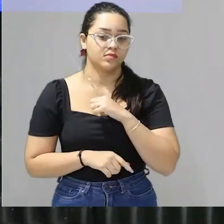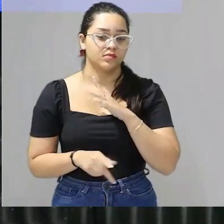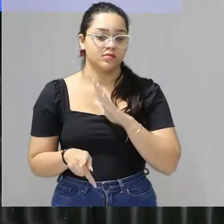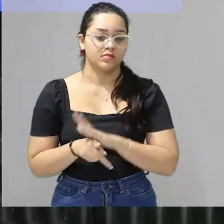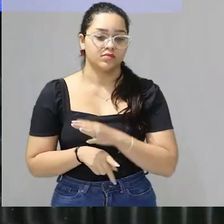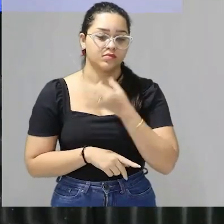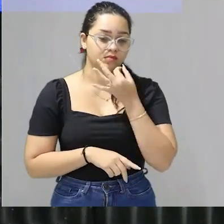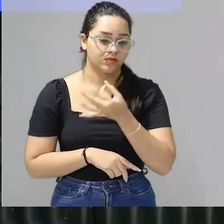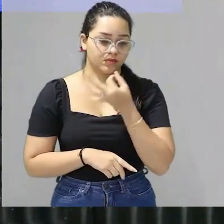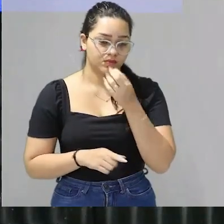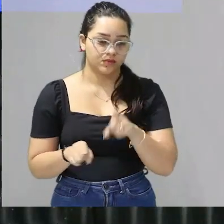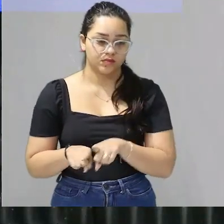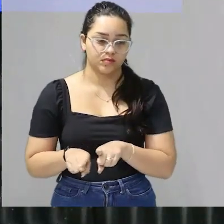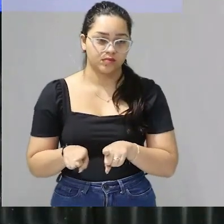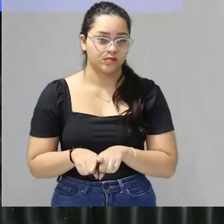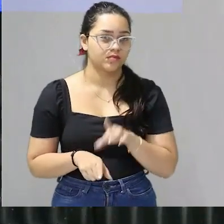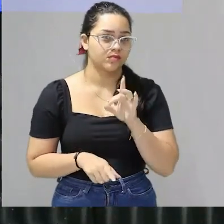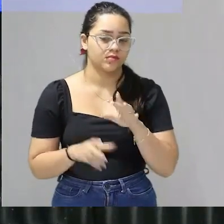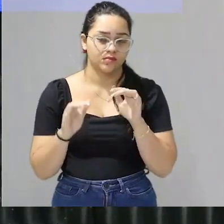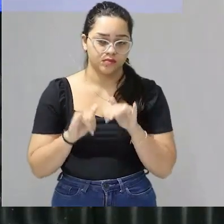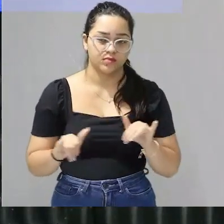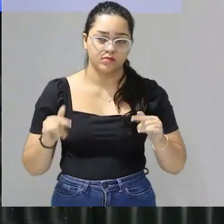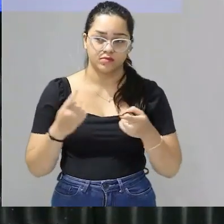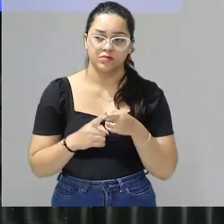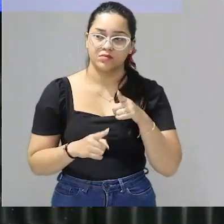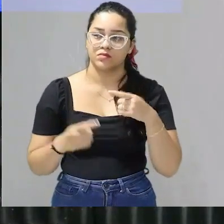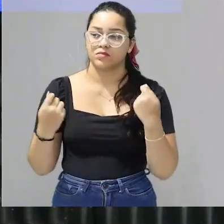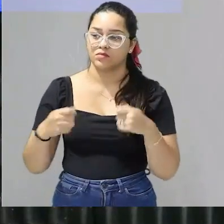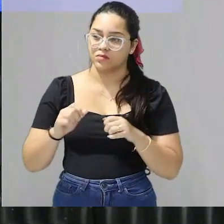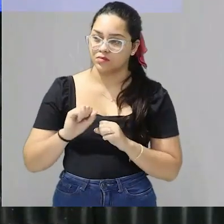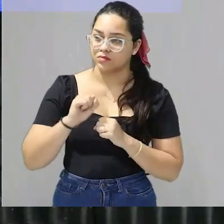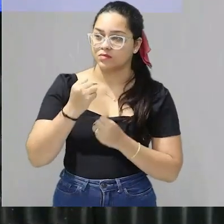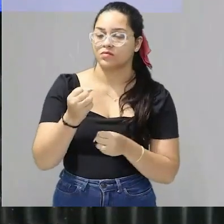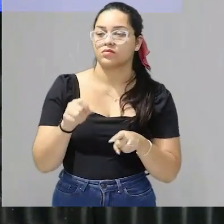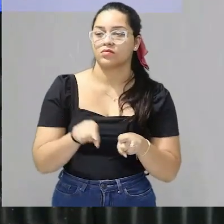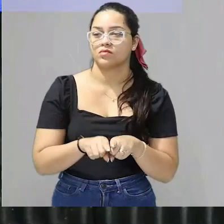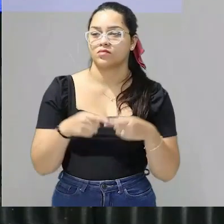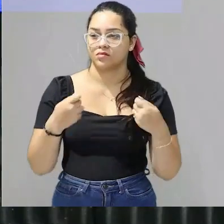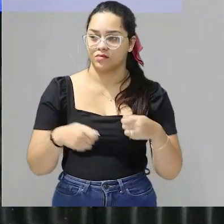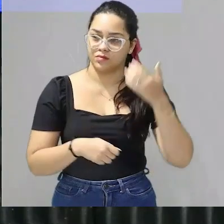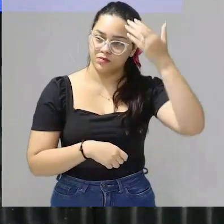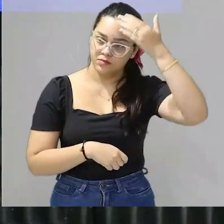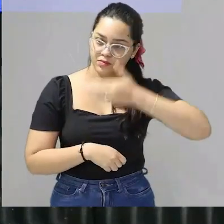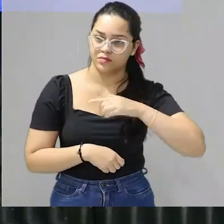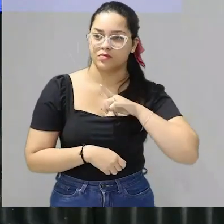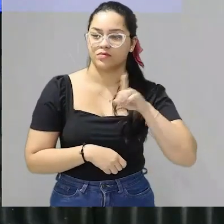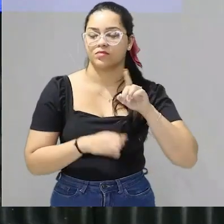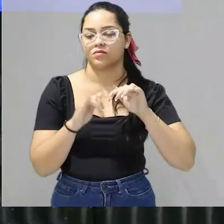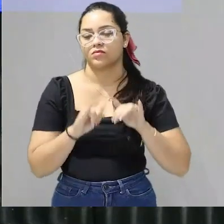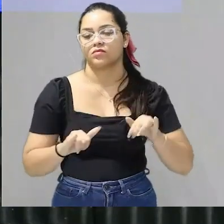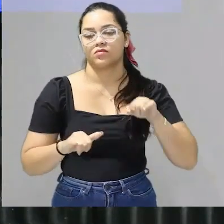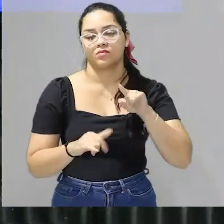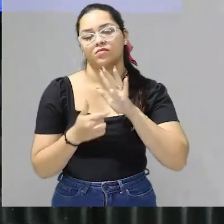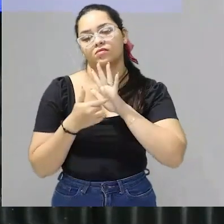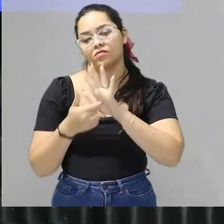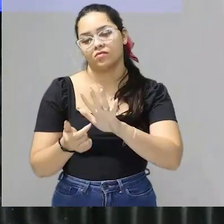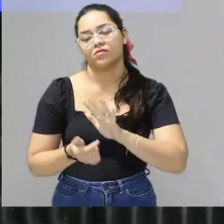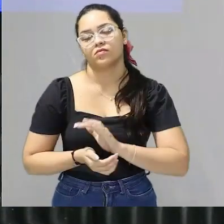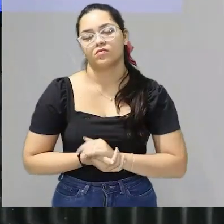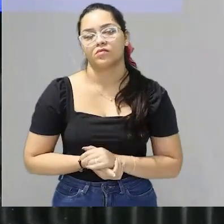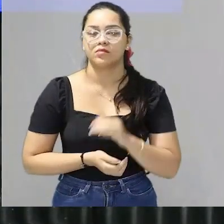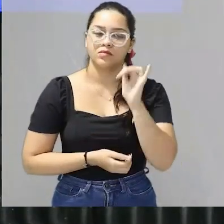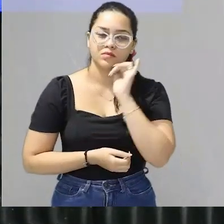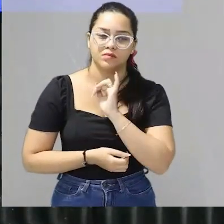argumentos e aí não só a informação porque você vai ter que defender você vai ter que comprovar aquela informação que você está mostrando